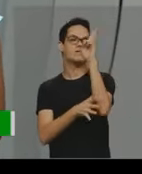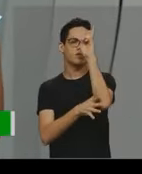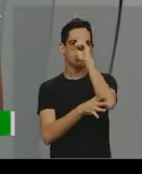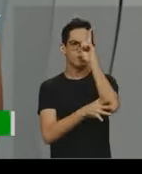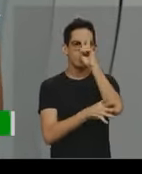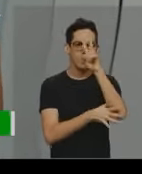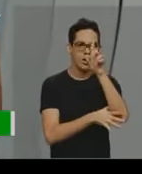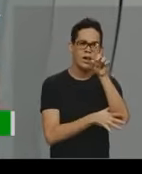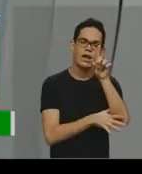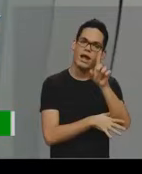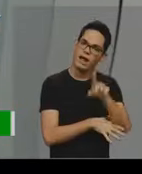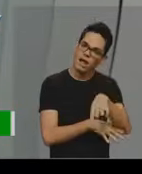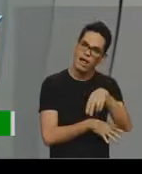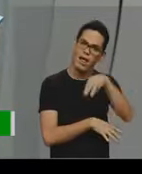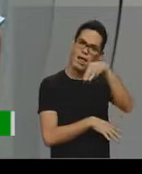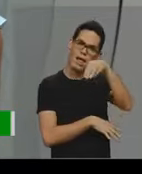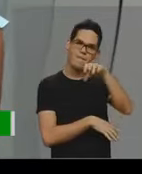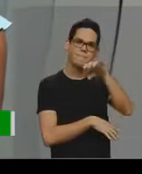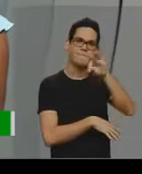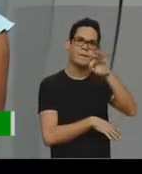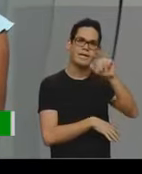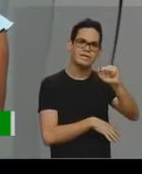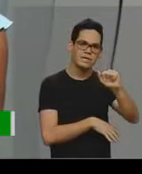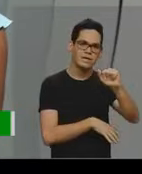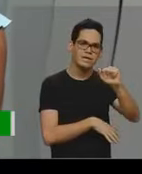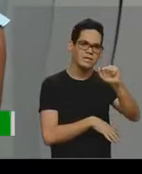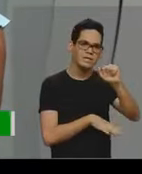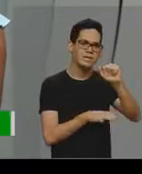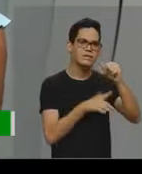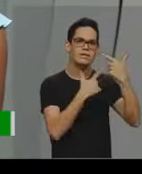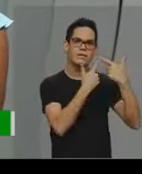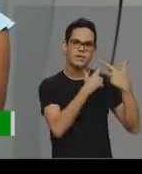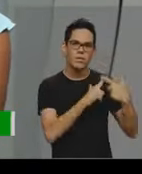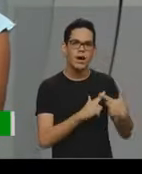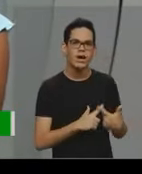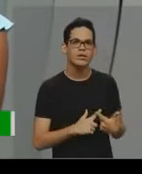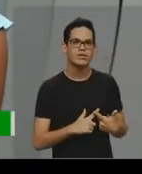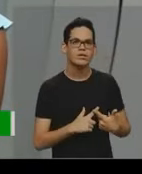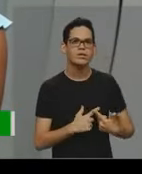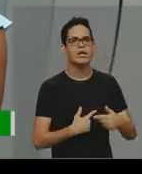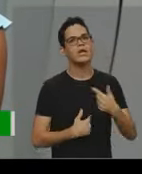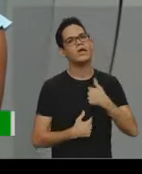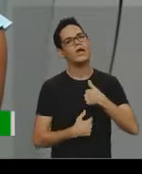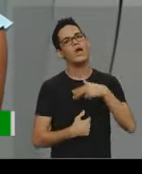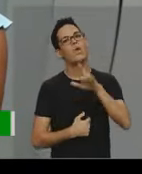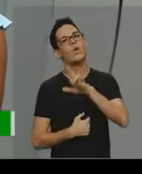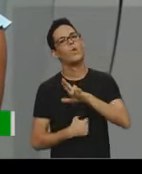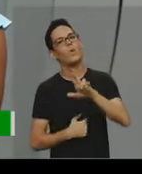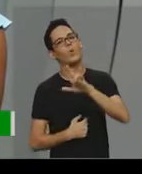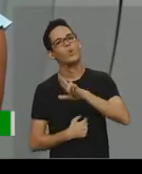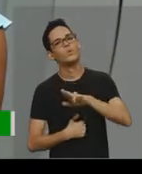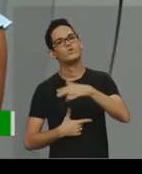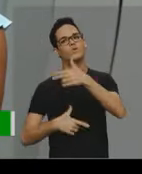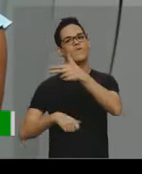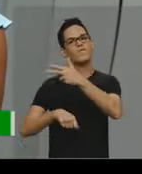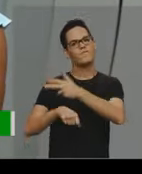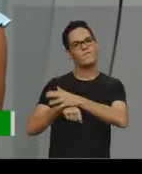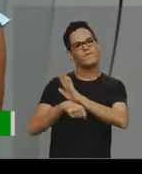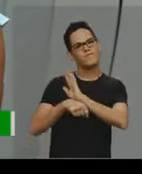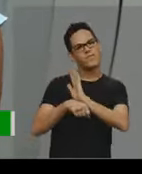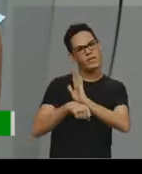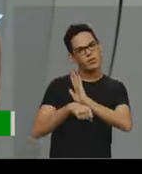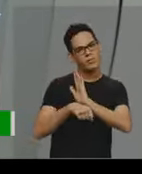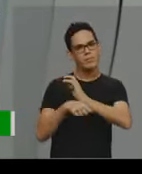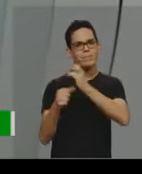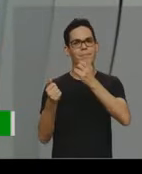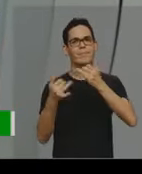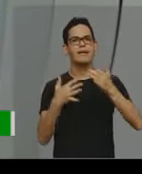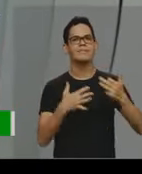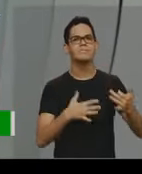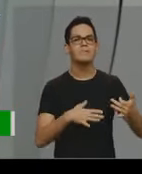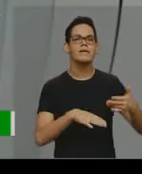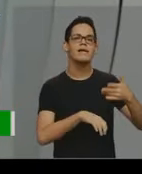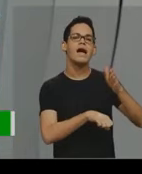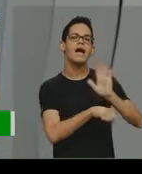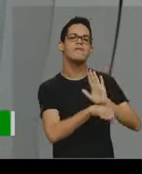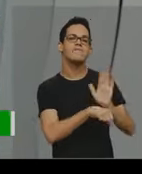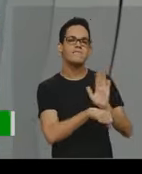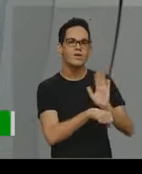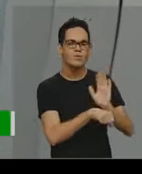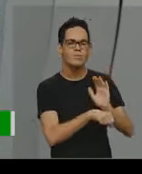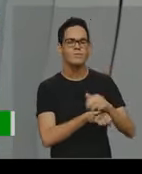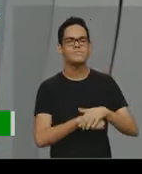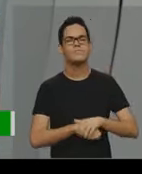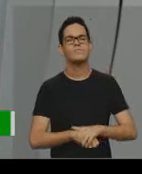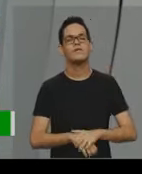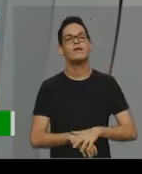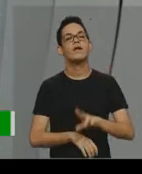isso é metalinguagem, porque eu estou usando o filme para falar de filme, né, quando eu tenho, por